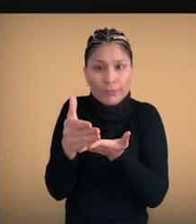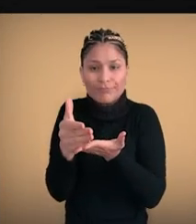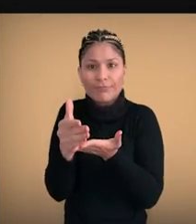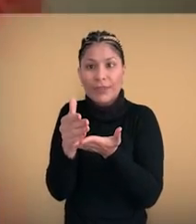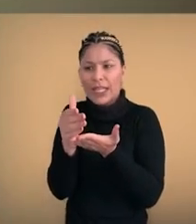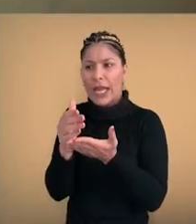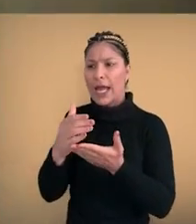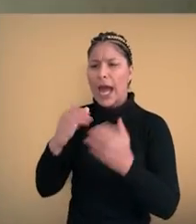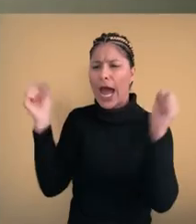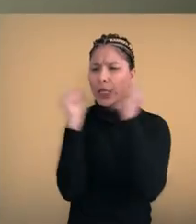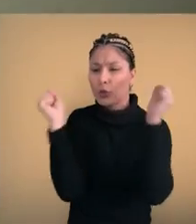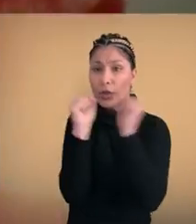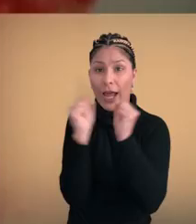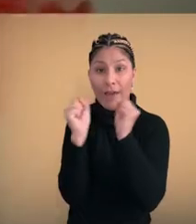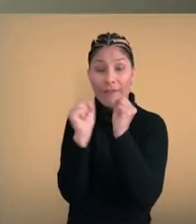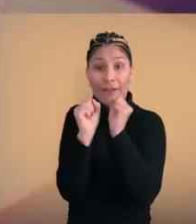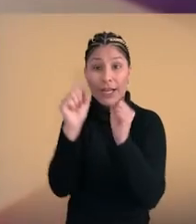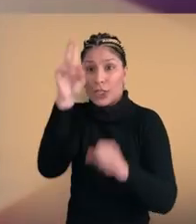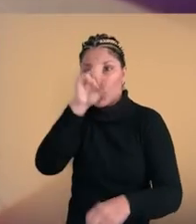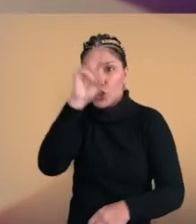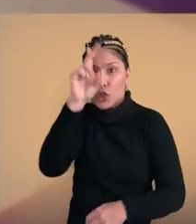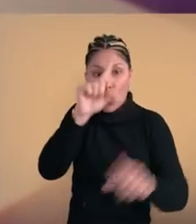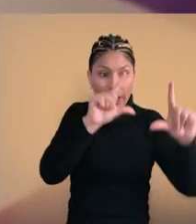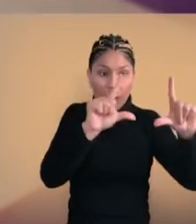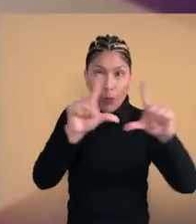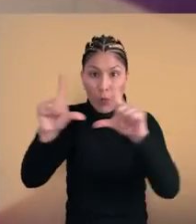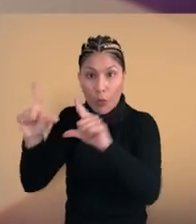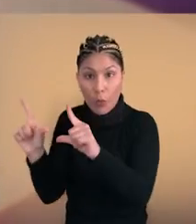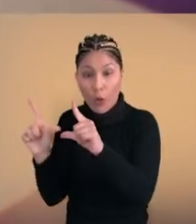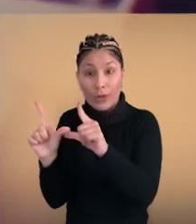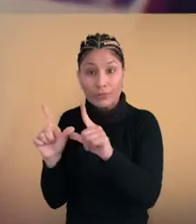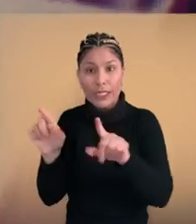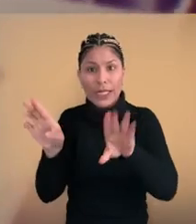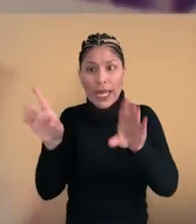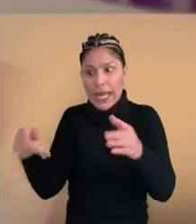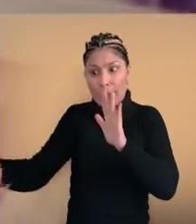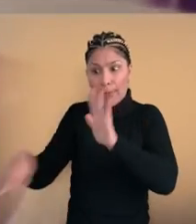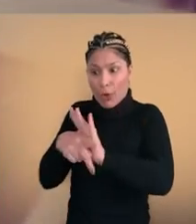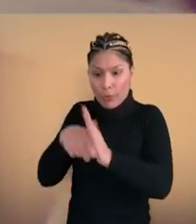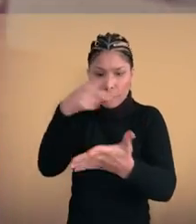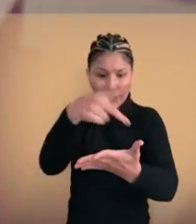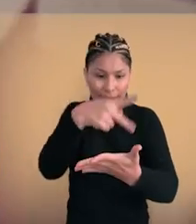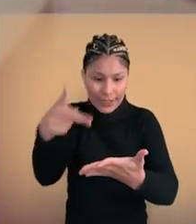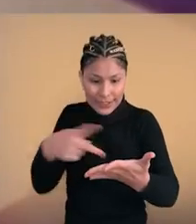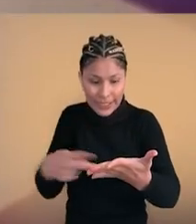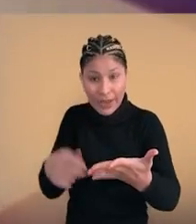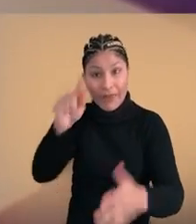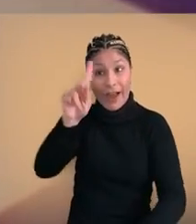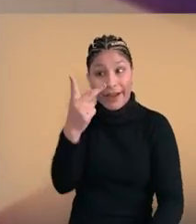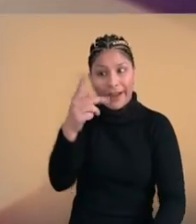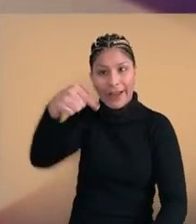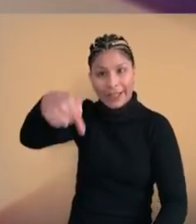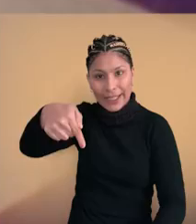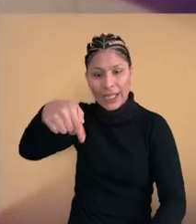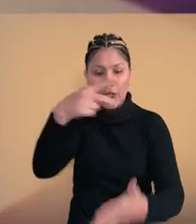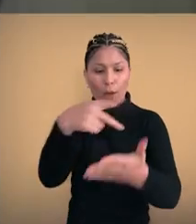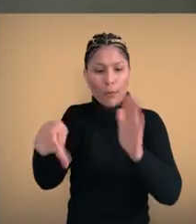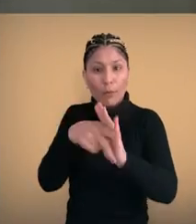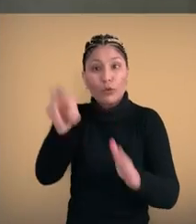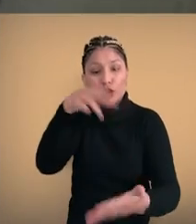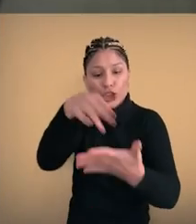Fã de histórias em quadrinhos, o pequeno Joel também desenhava suas próprias HQs com tinta nanquim.